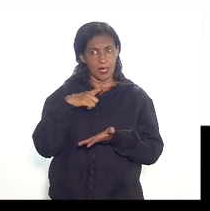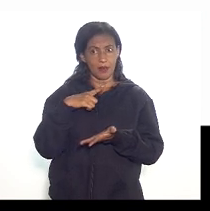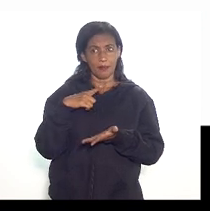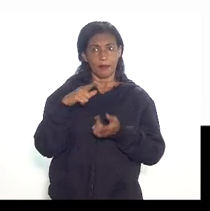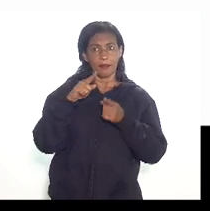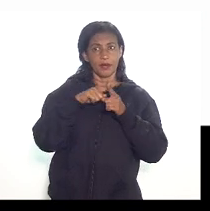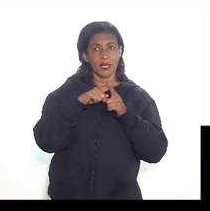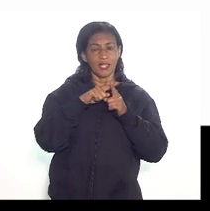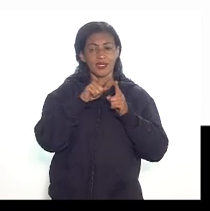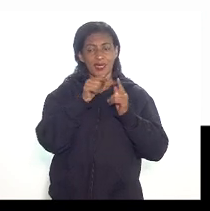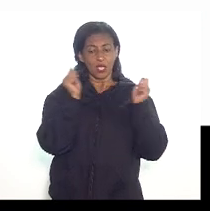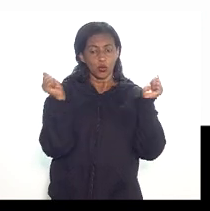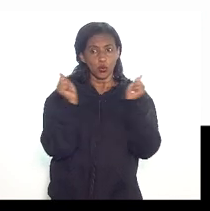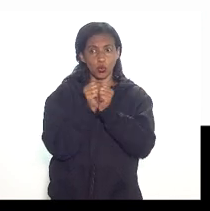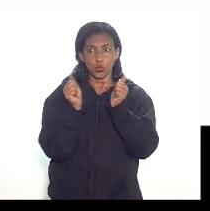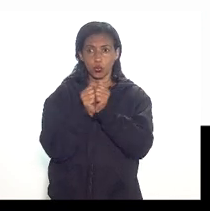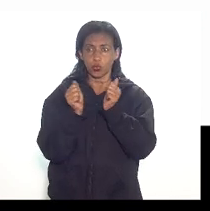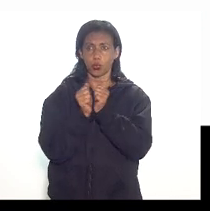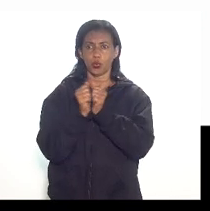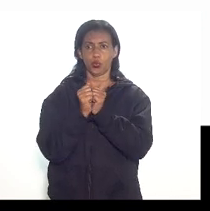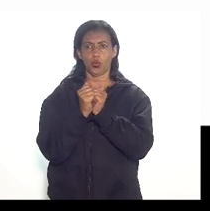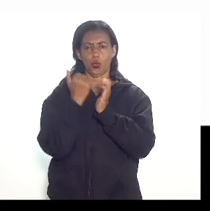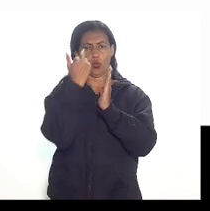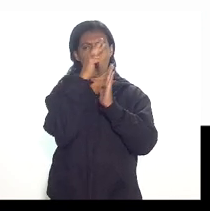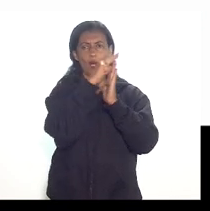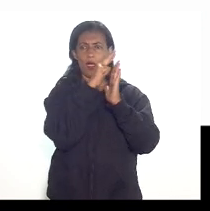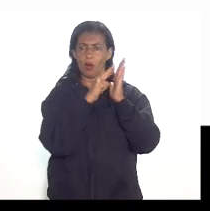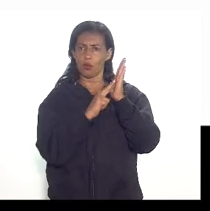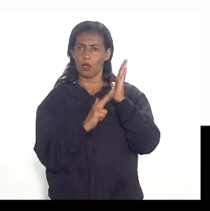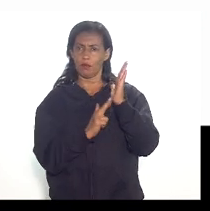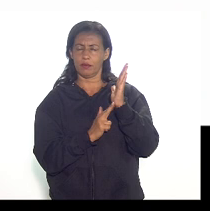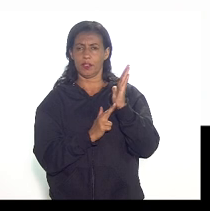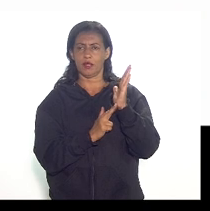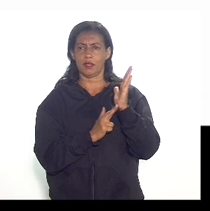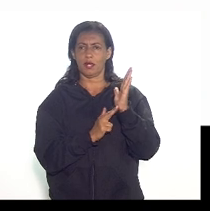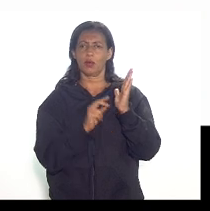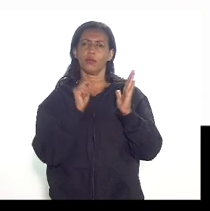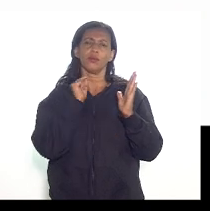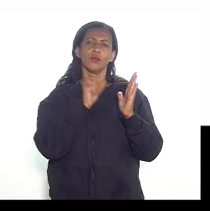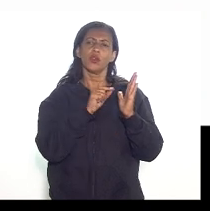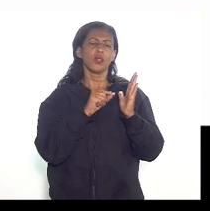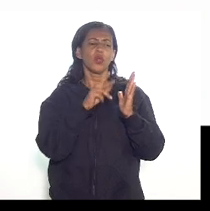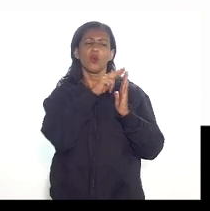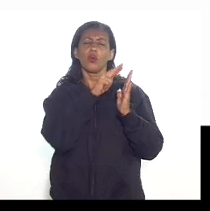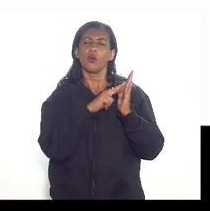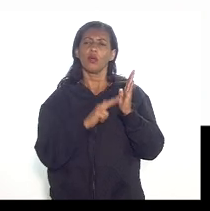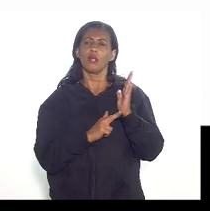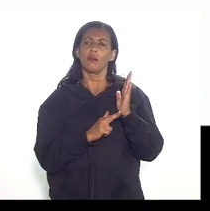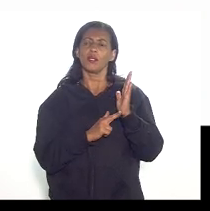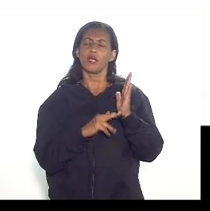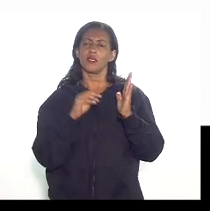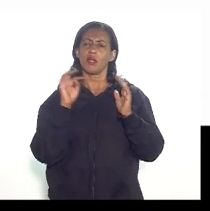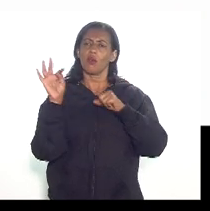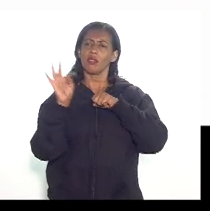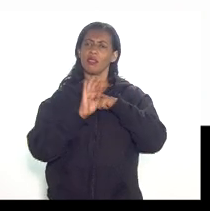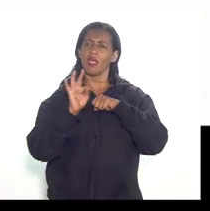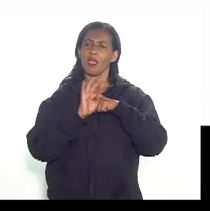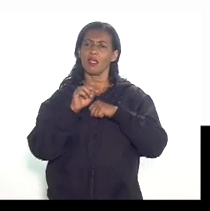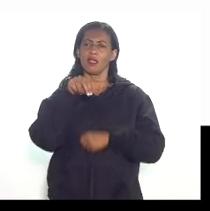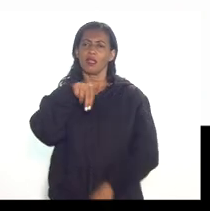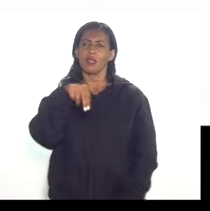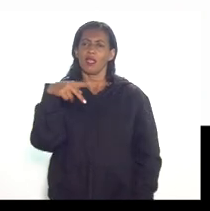com a regulamentação técnica da ANP e o risco disso é qual a regulamentação técnica da ANP em relação